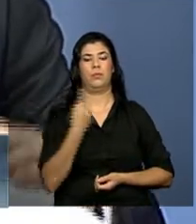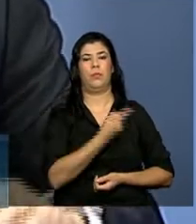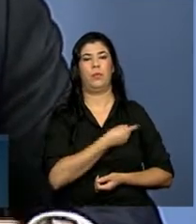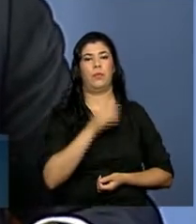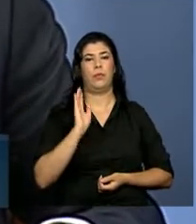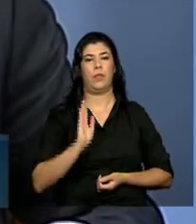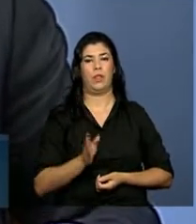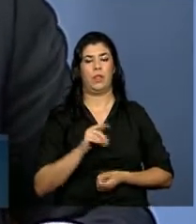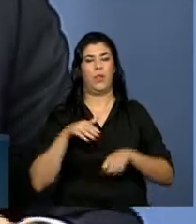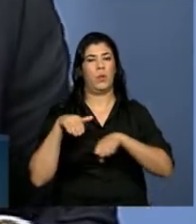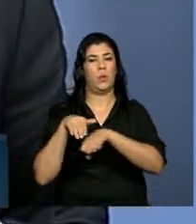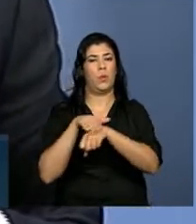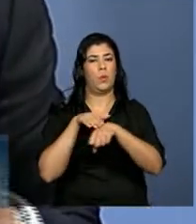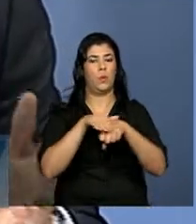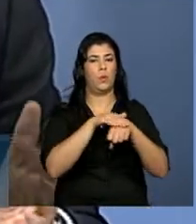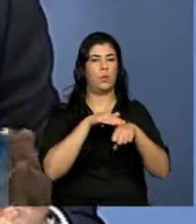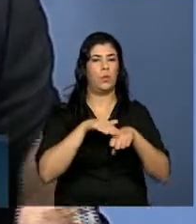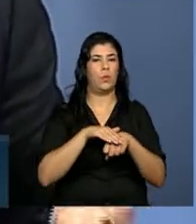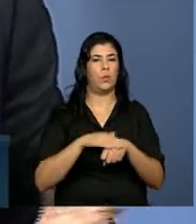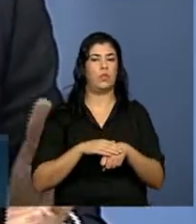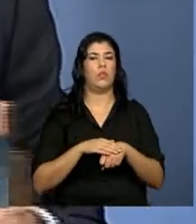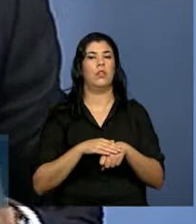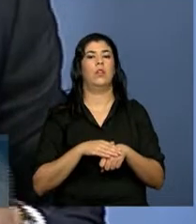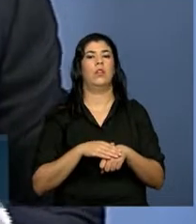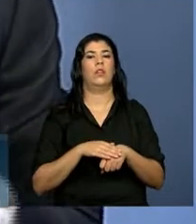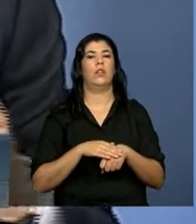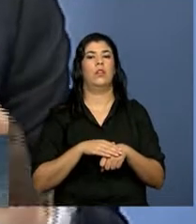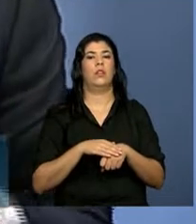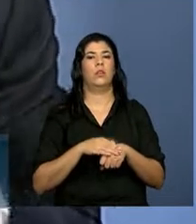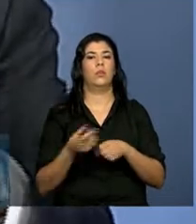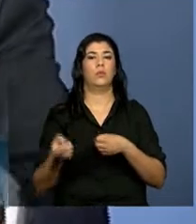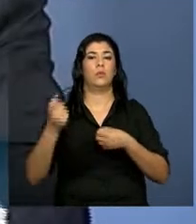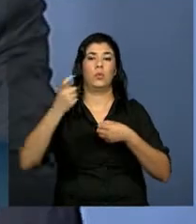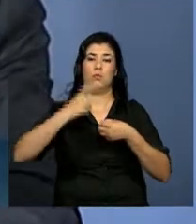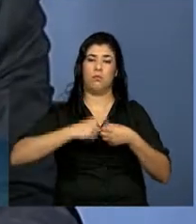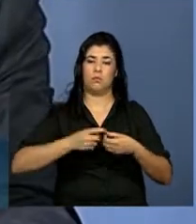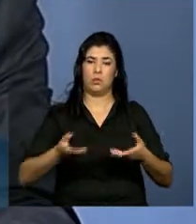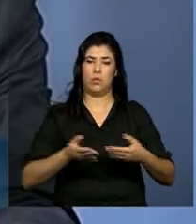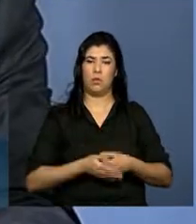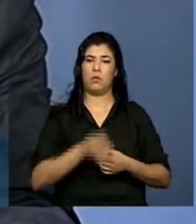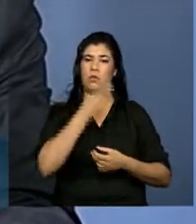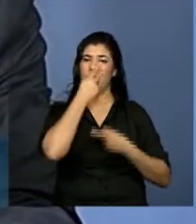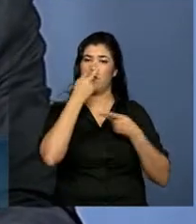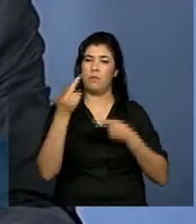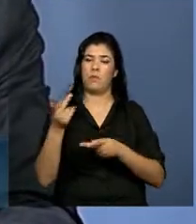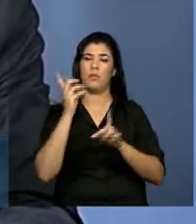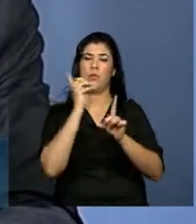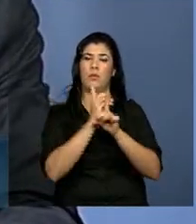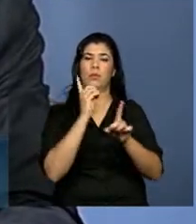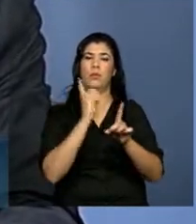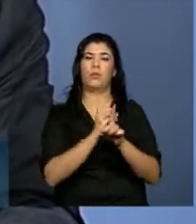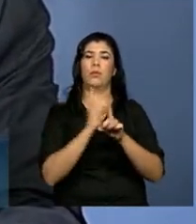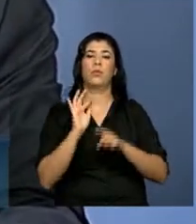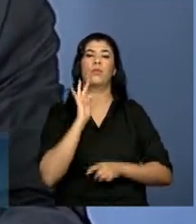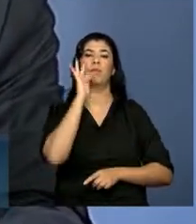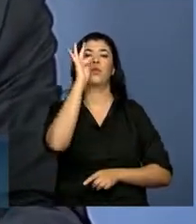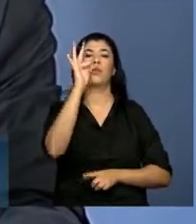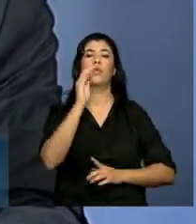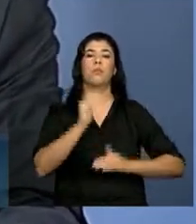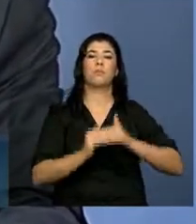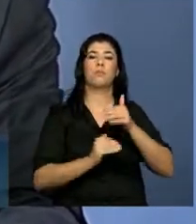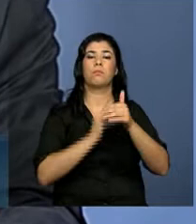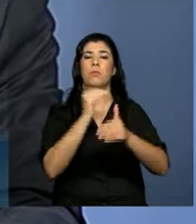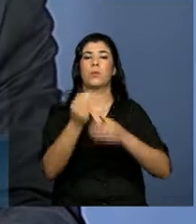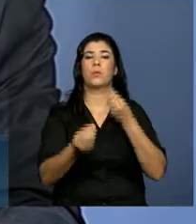Nós conversamos muito nessa minha visita, nesses encontros que nós tivemos, sobre os próximos passos, o que